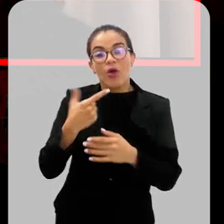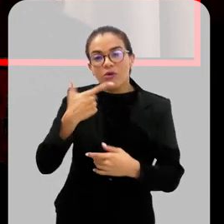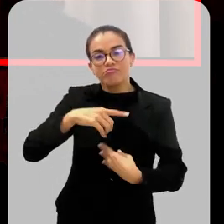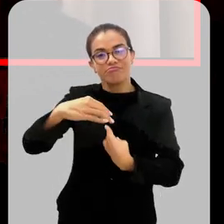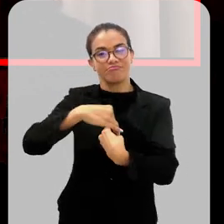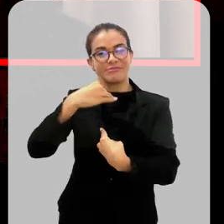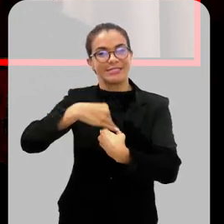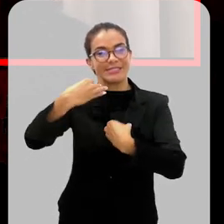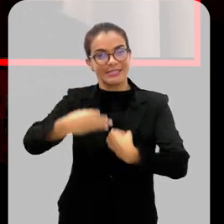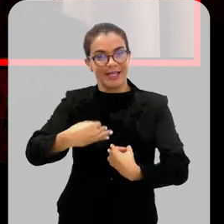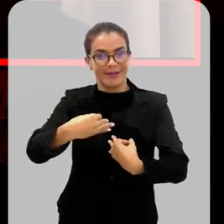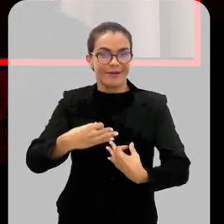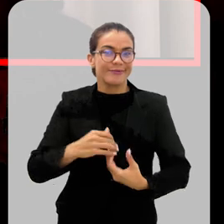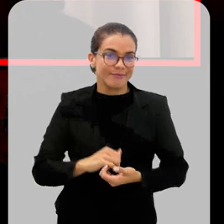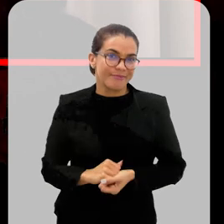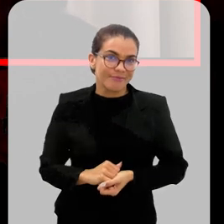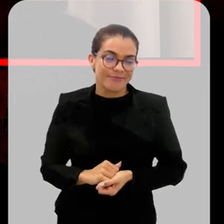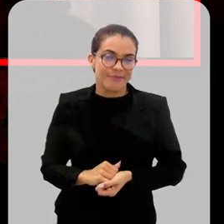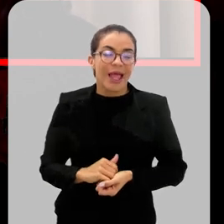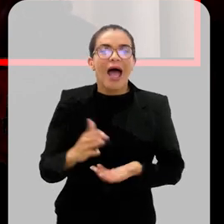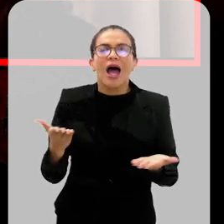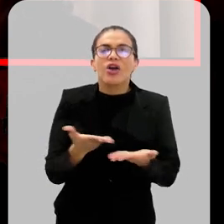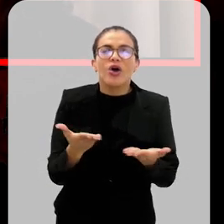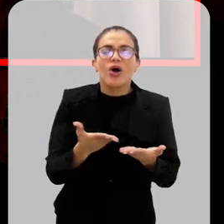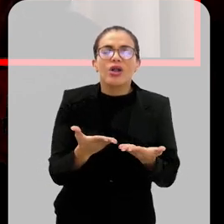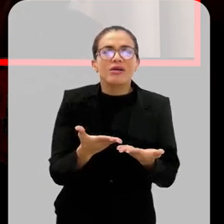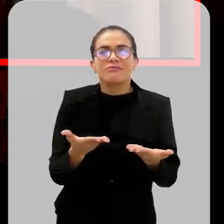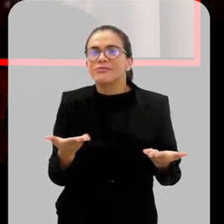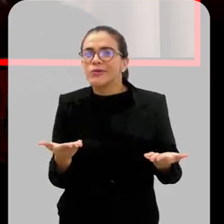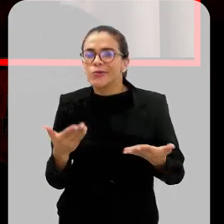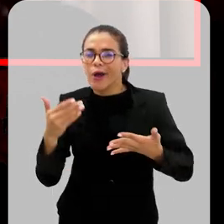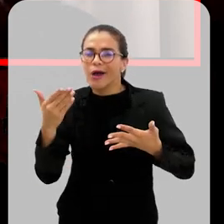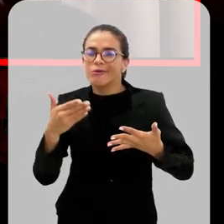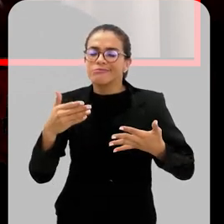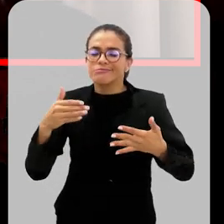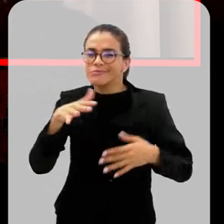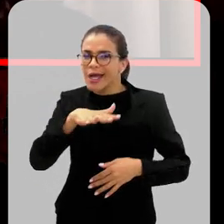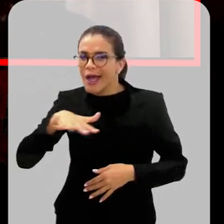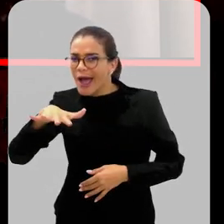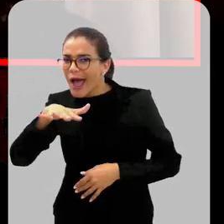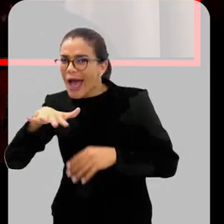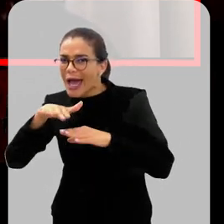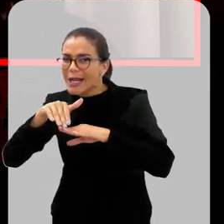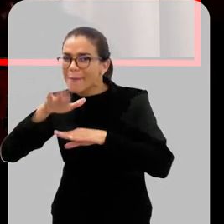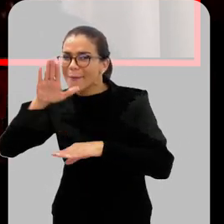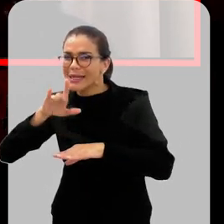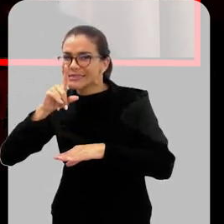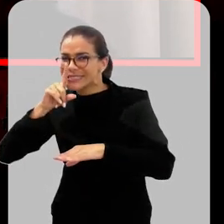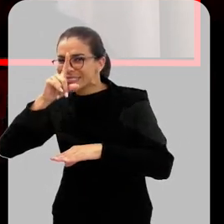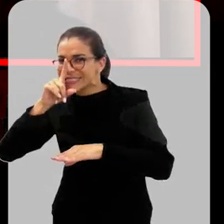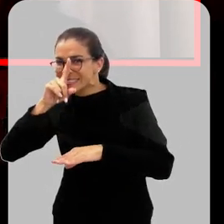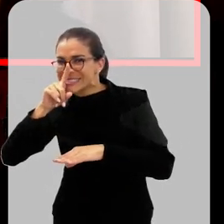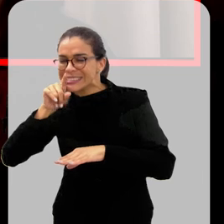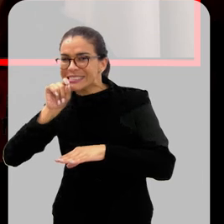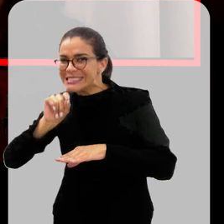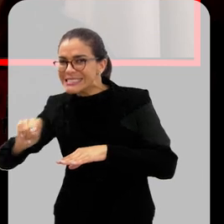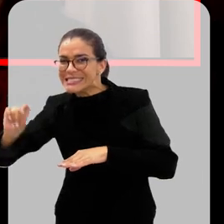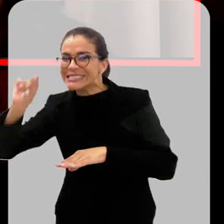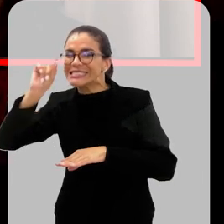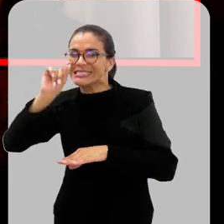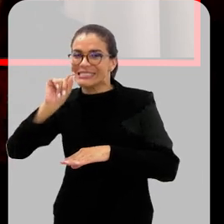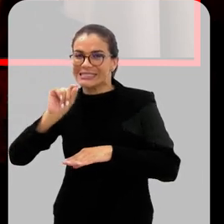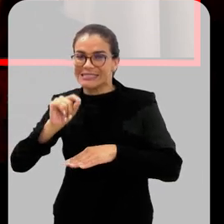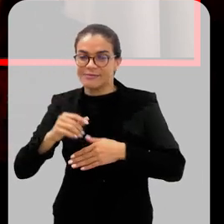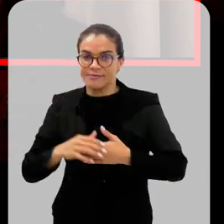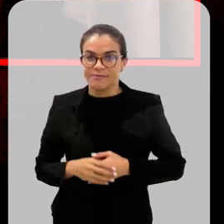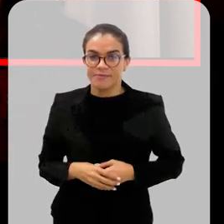receber as orientações corretas, né? Com certeza. Agora, quais são as regiões, Sara, assim, mais afetáveis que você tem as